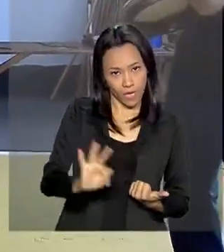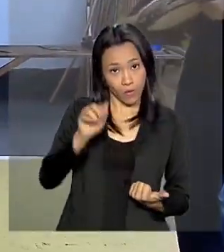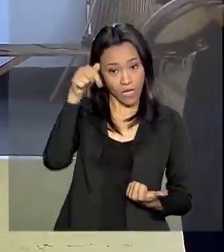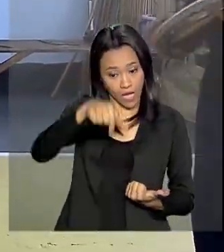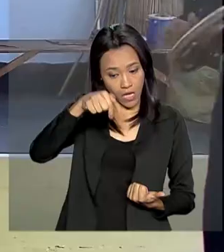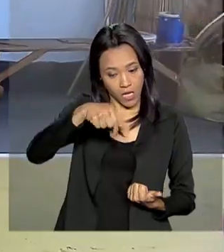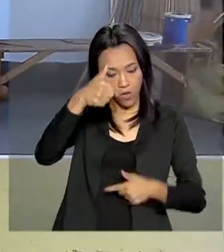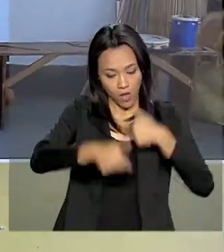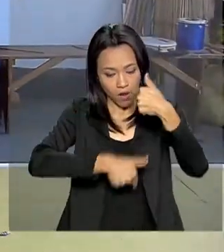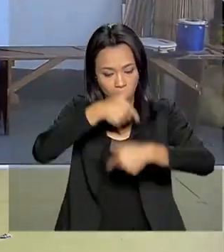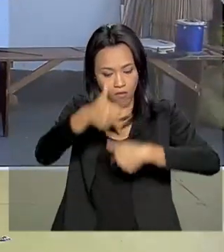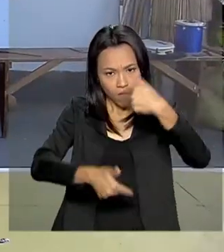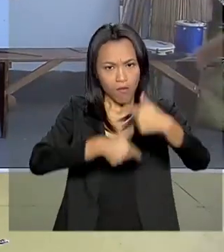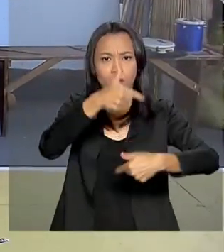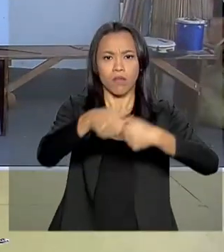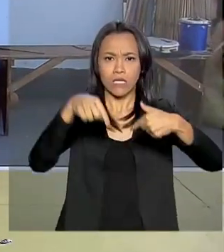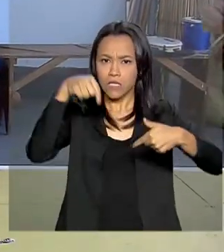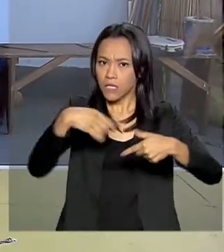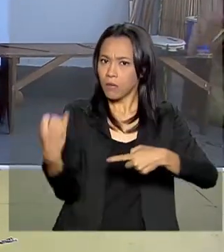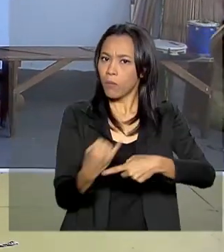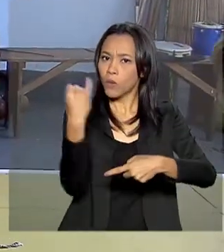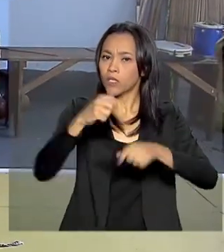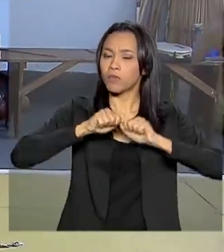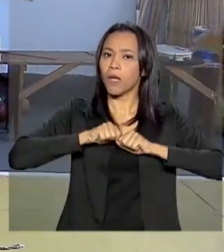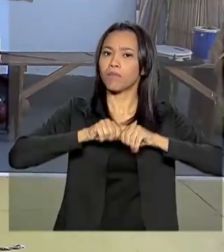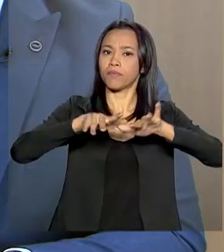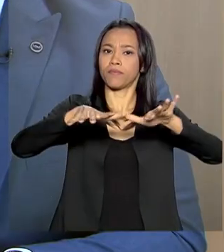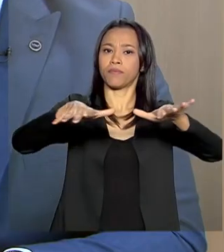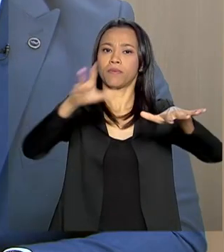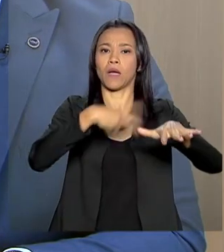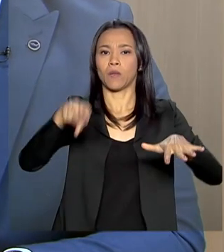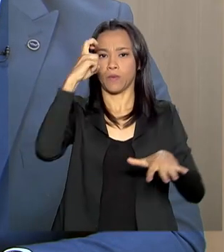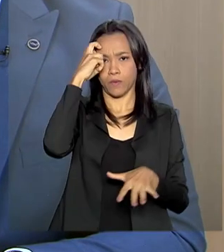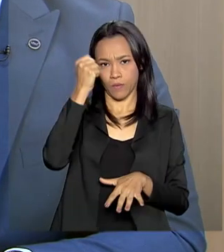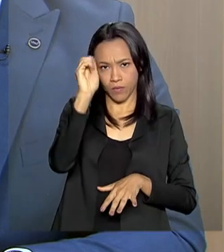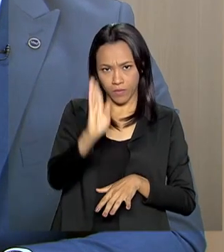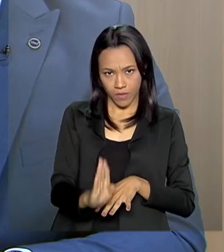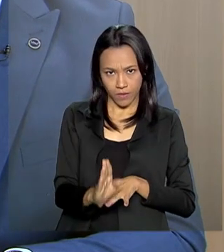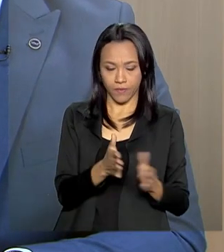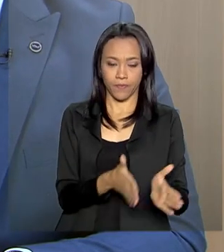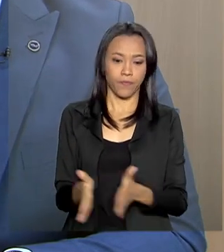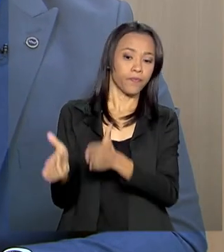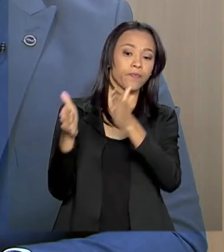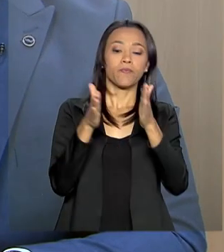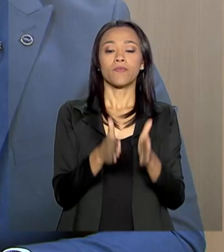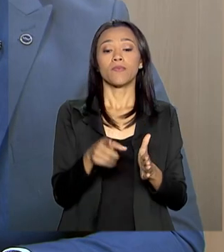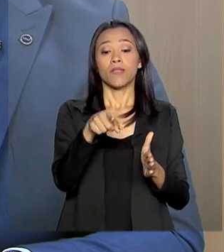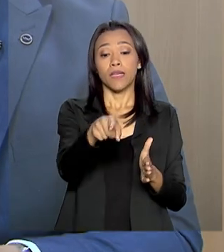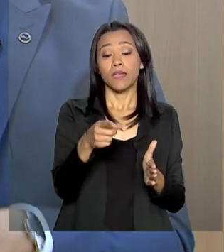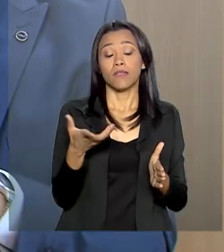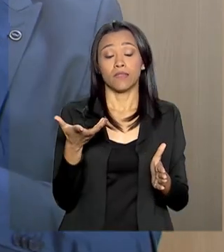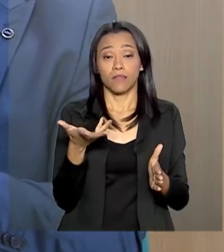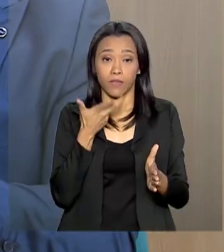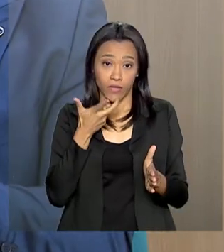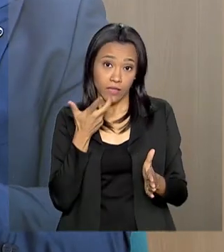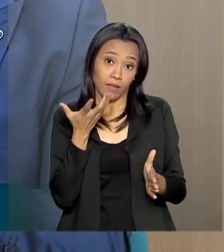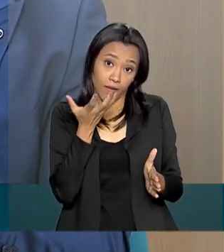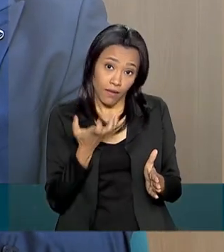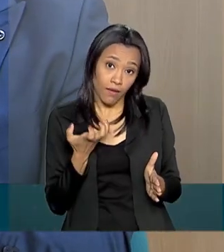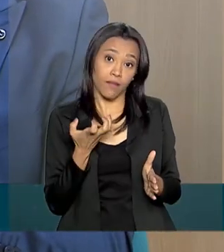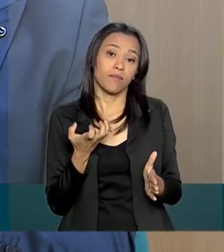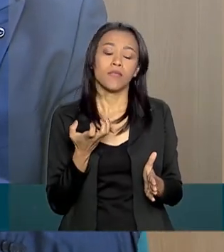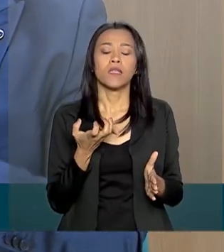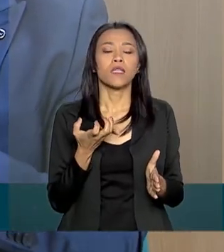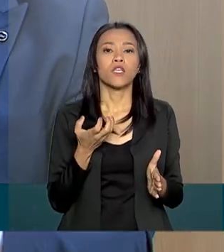desenvolvido é importante para a difusão da cultura brasileira. Esses novos pontos querem o reconhecimento do Ministério da